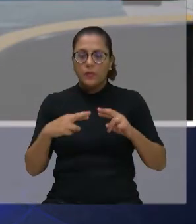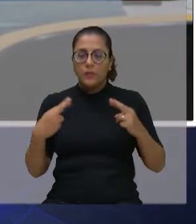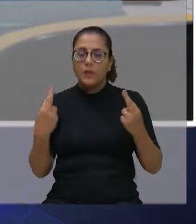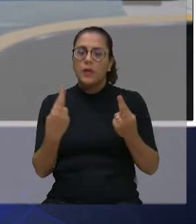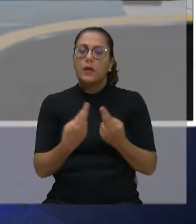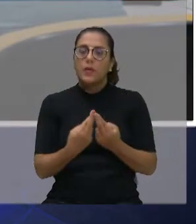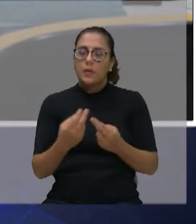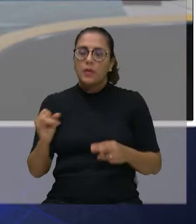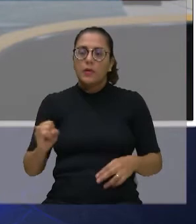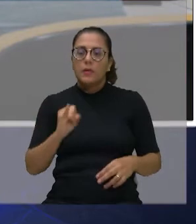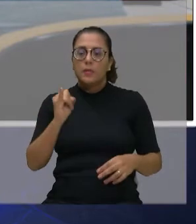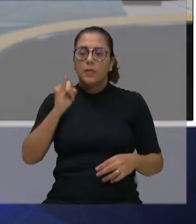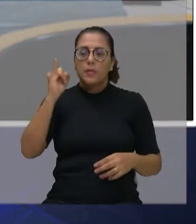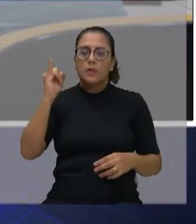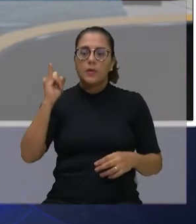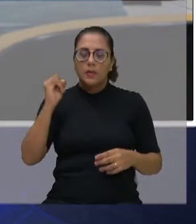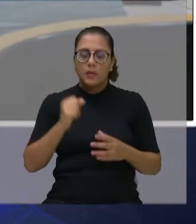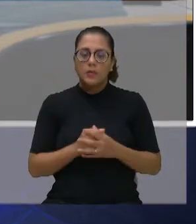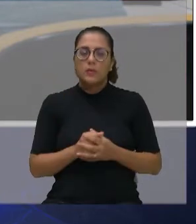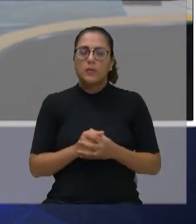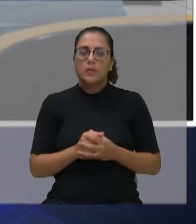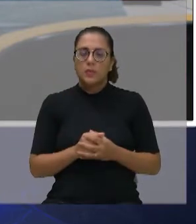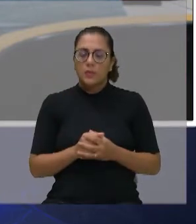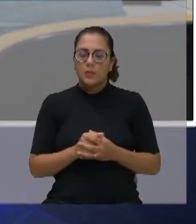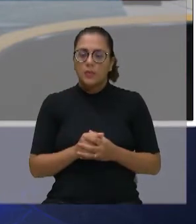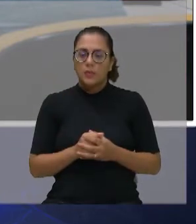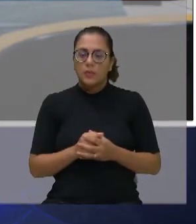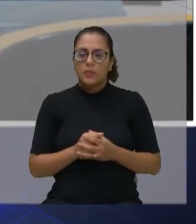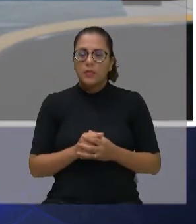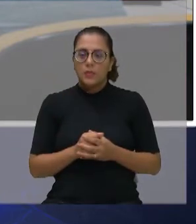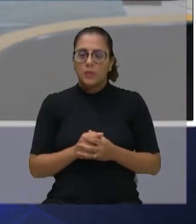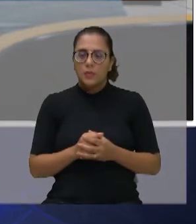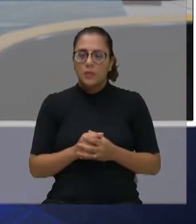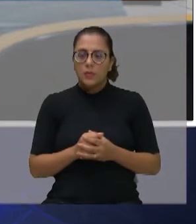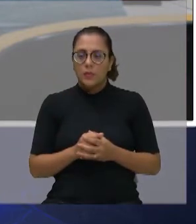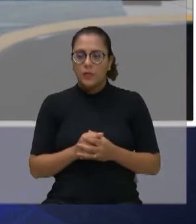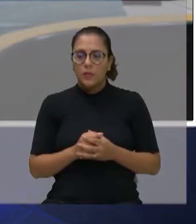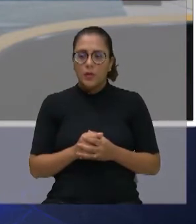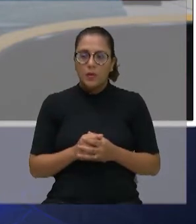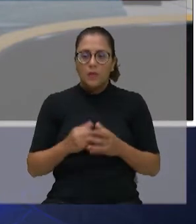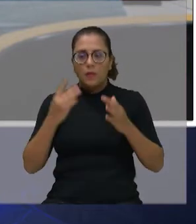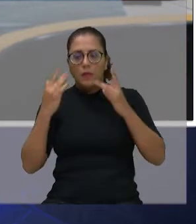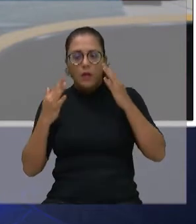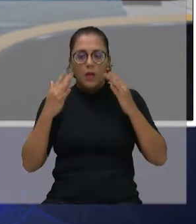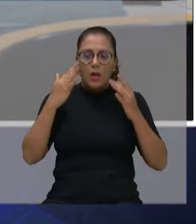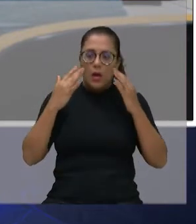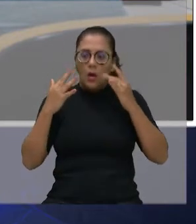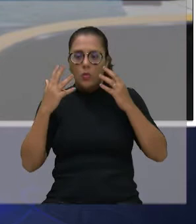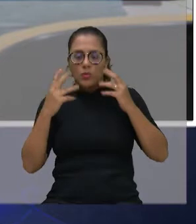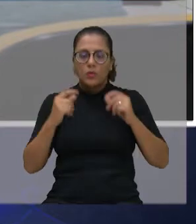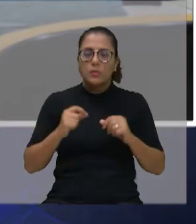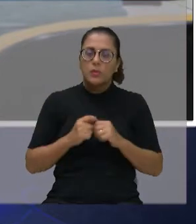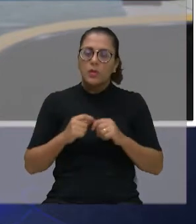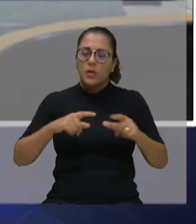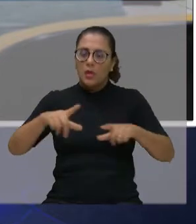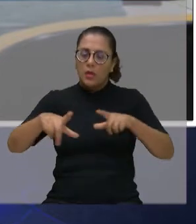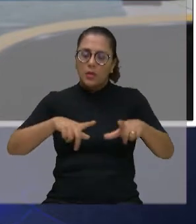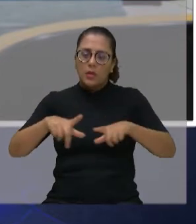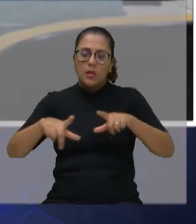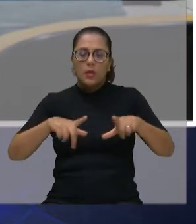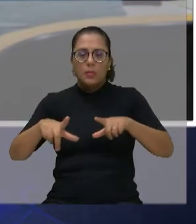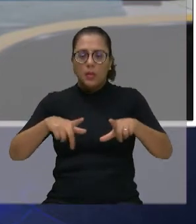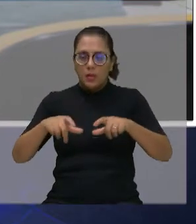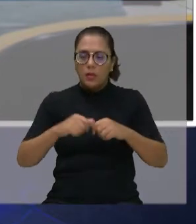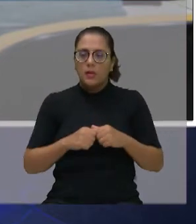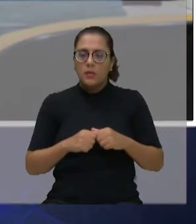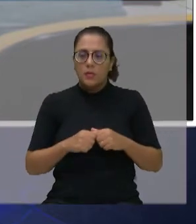que foi à frente parlamentar do autismo em continuidade ao nosso trabalho. Nós tivemos uma reunião